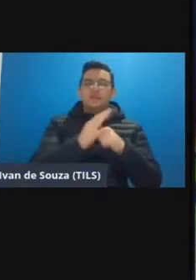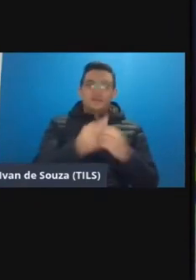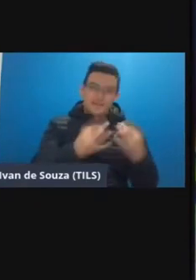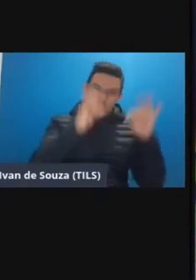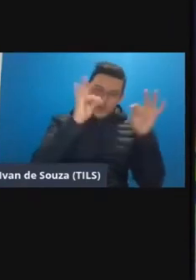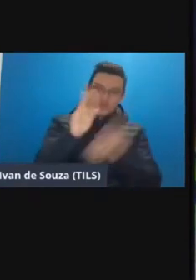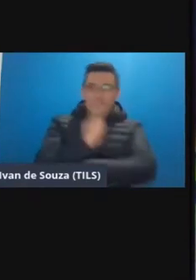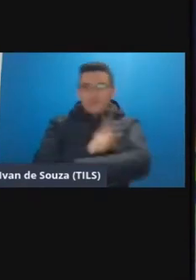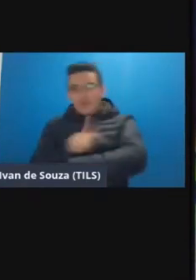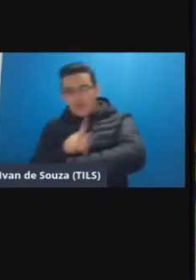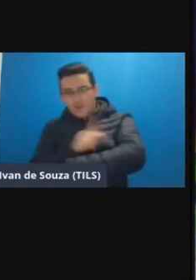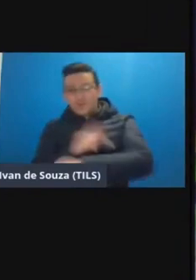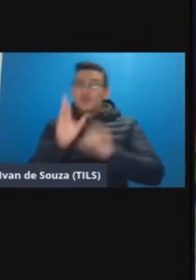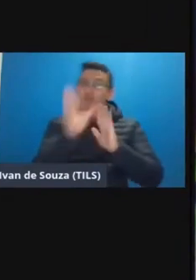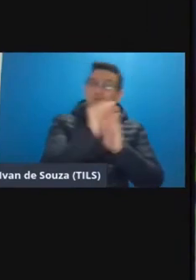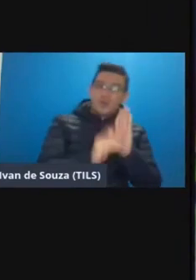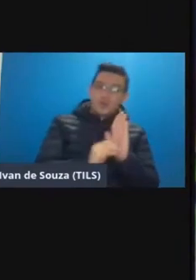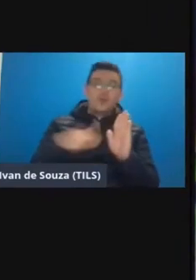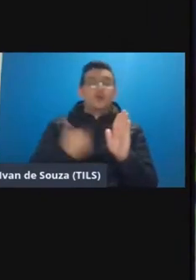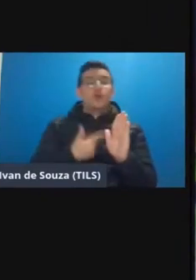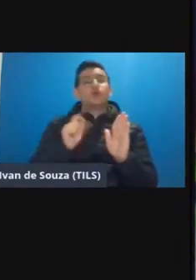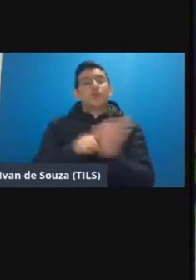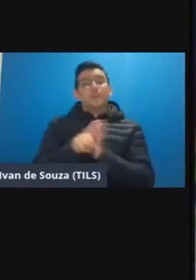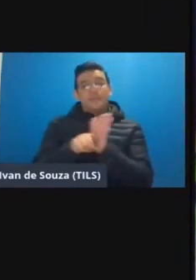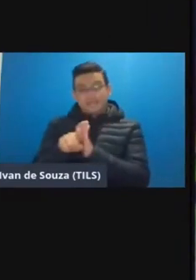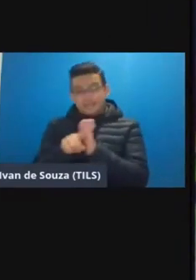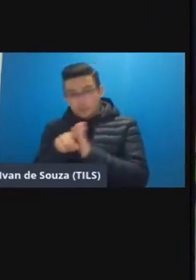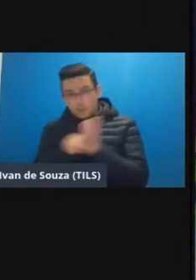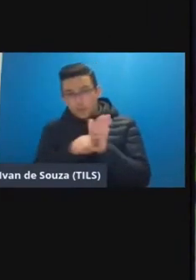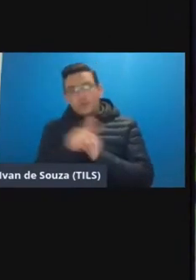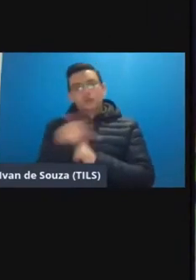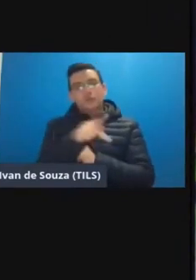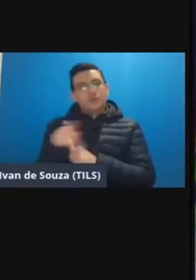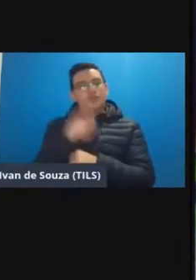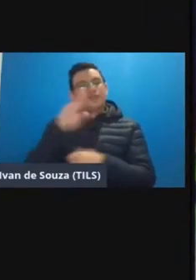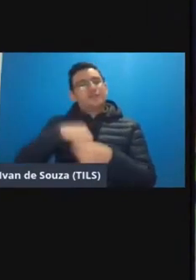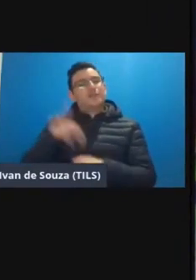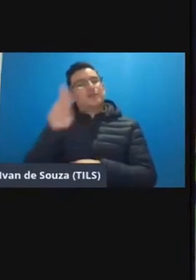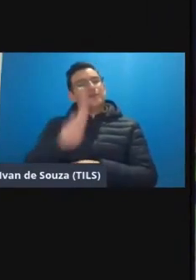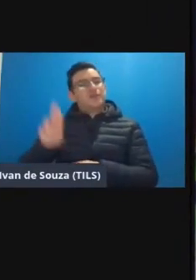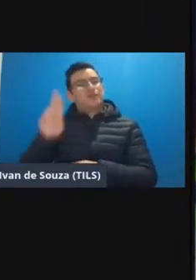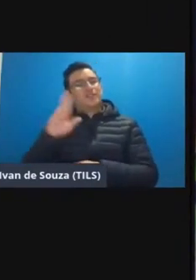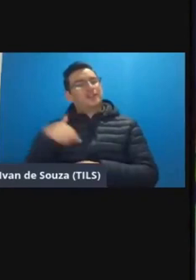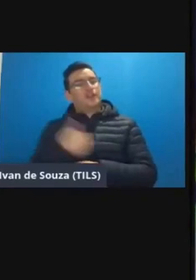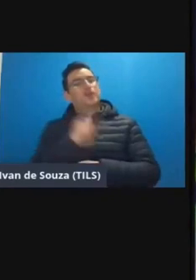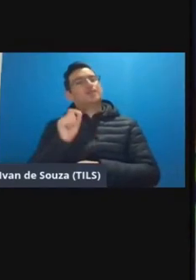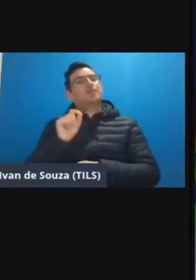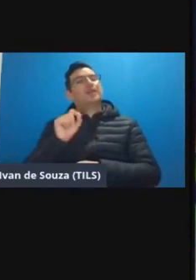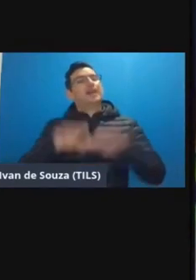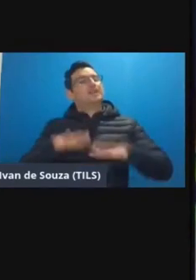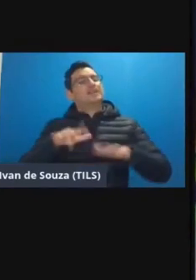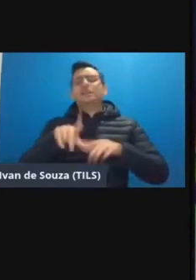conhecimento pedagógico conhecimento de conteúdo a gente quanto pesquisador e os professores da universidade né a gente às vezes não